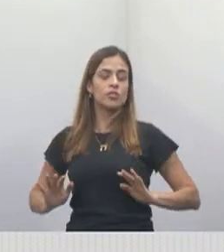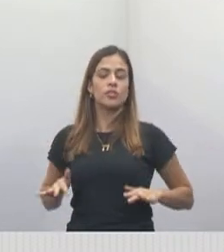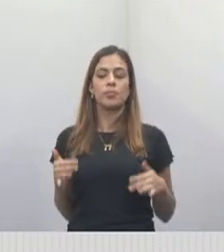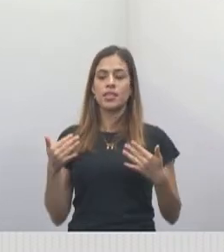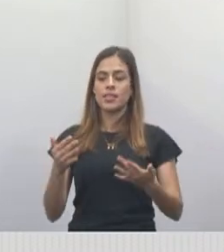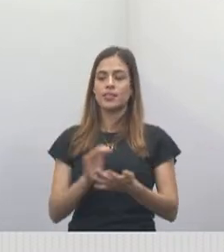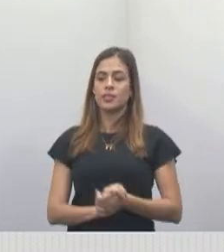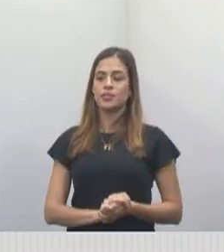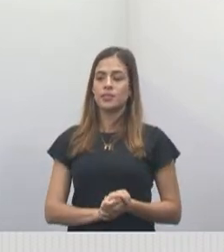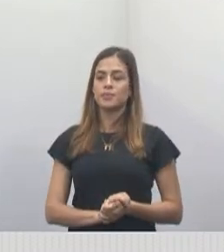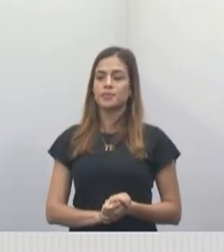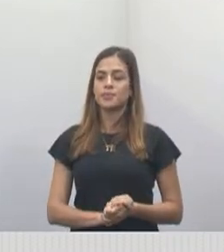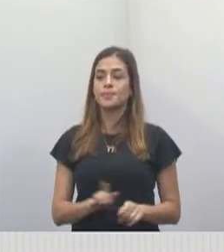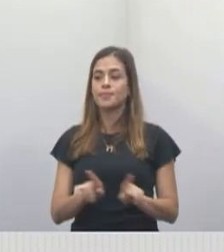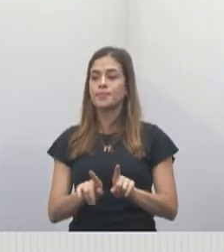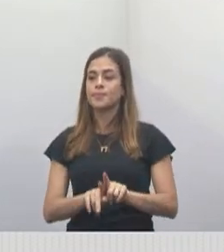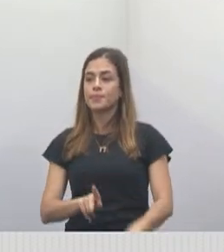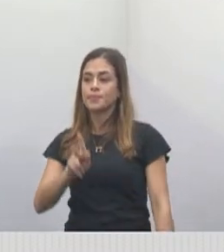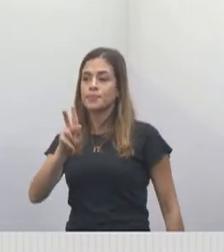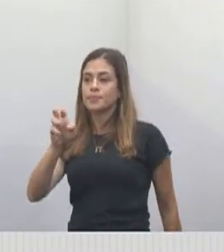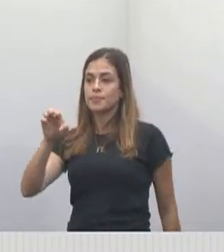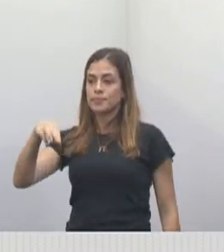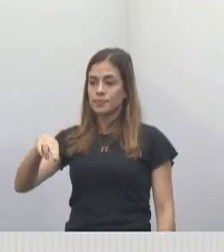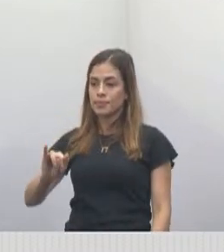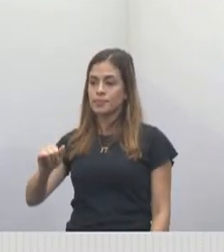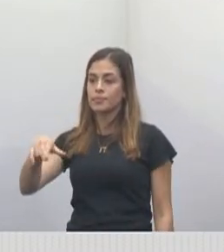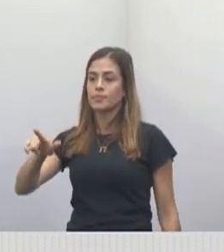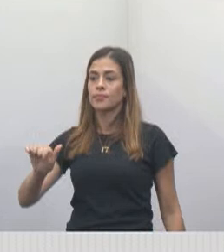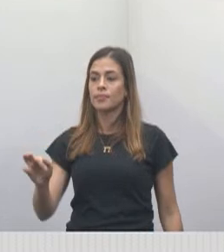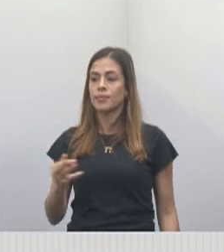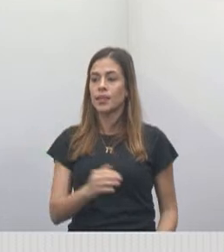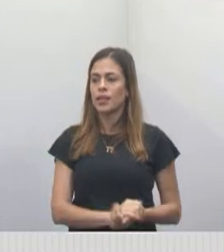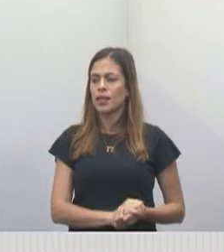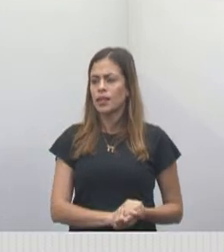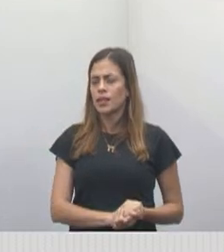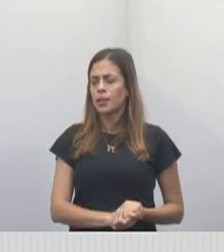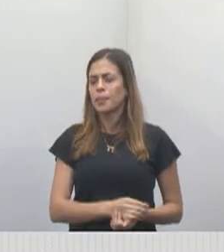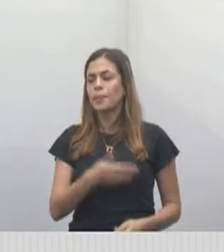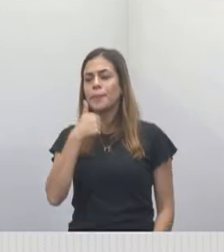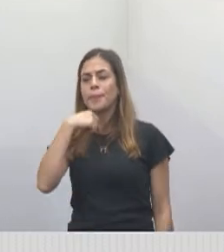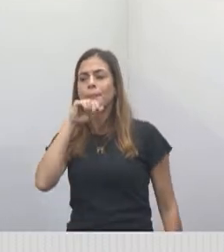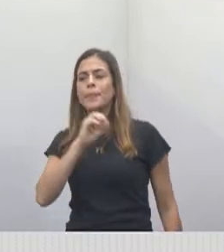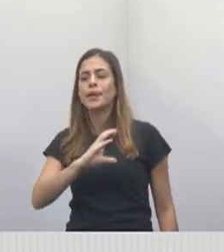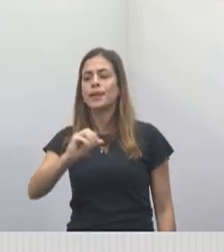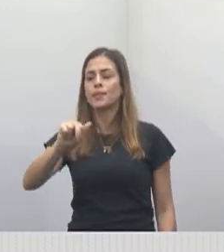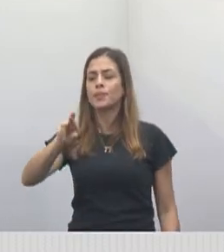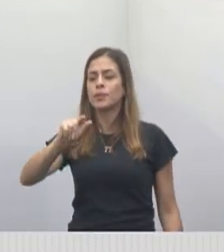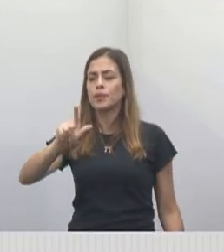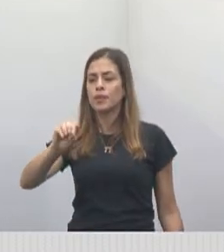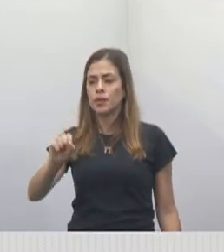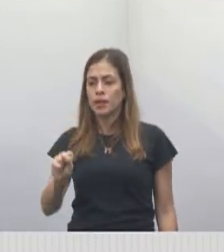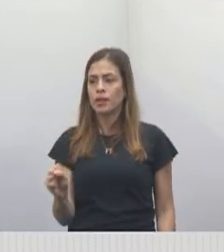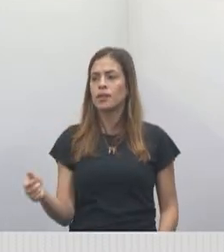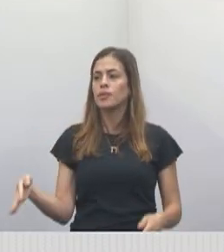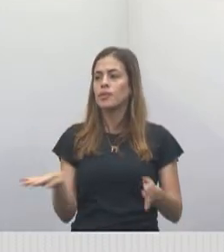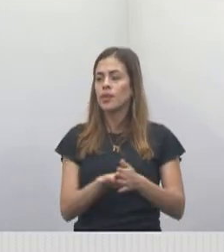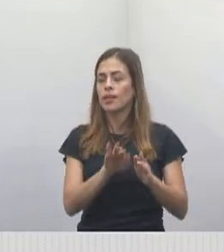E também a Kêmely, a mãe do Carlos, que esteve aqui no nosso gabinete e que